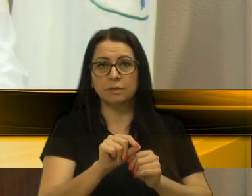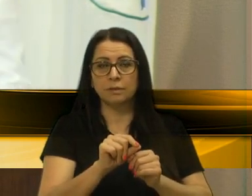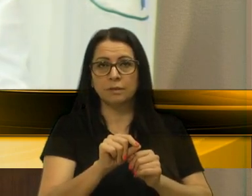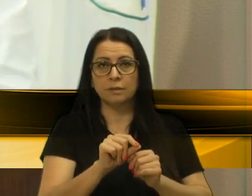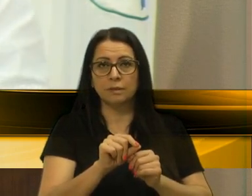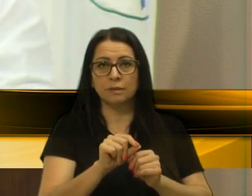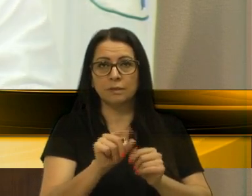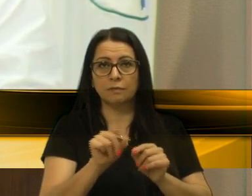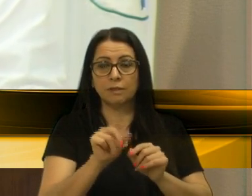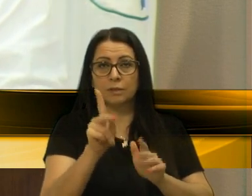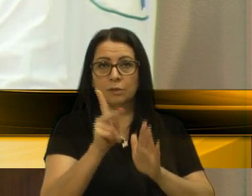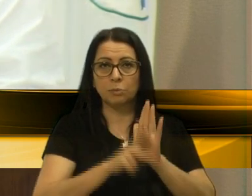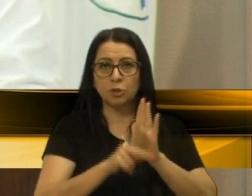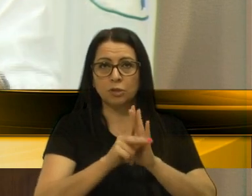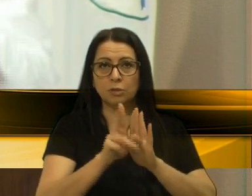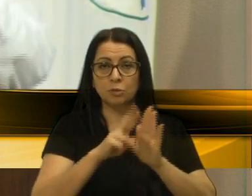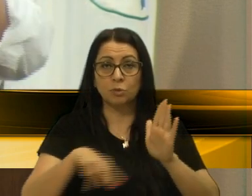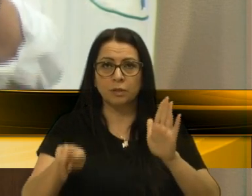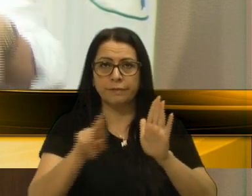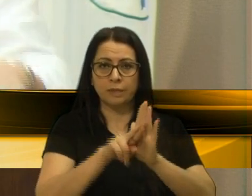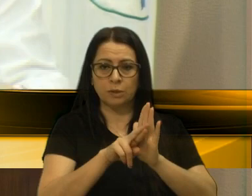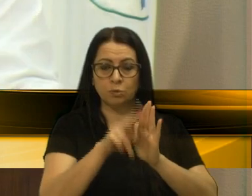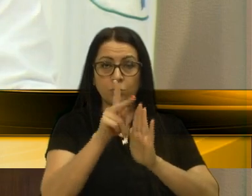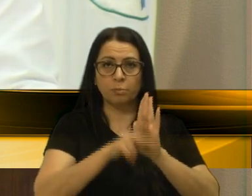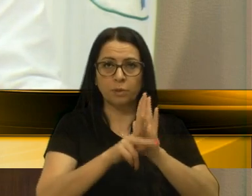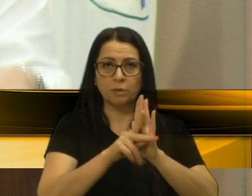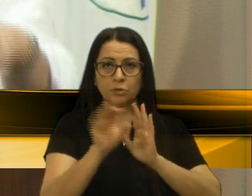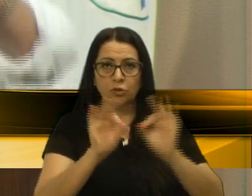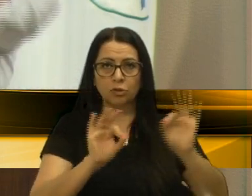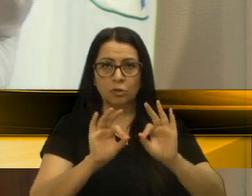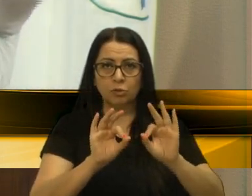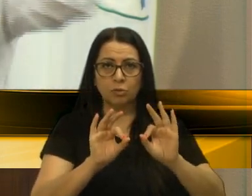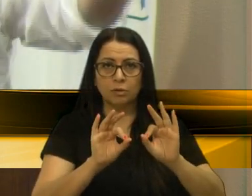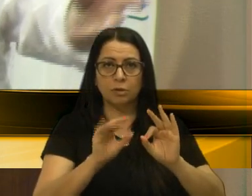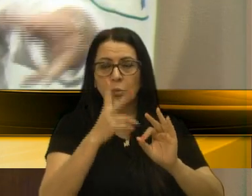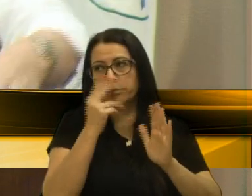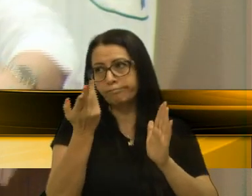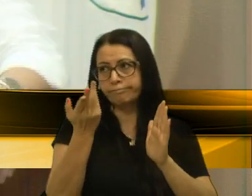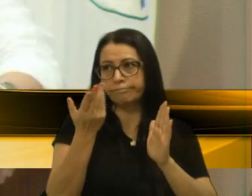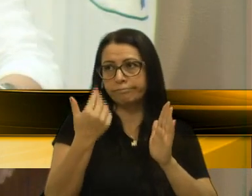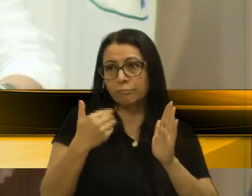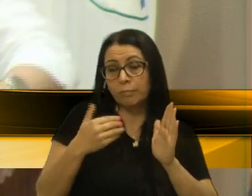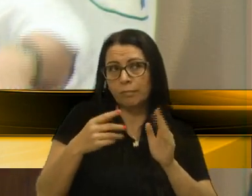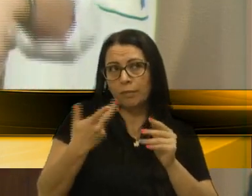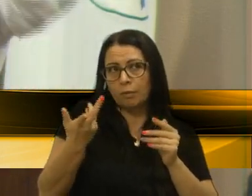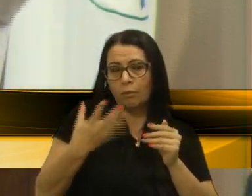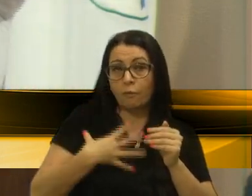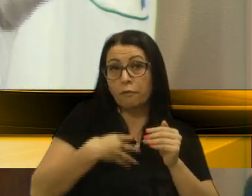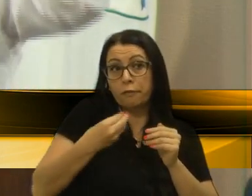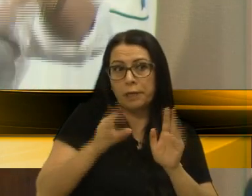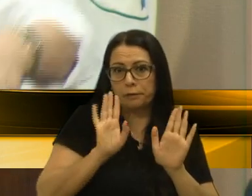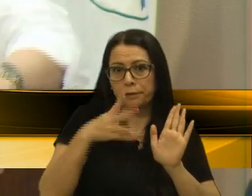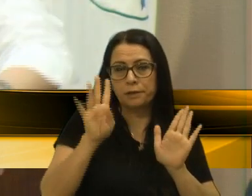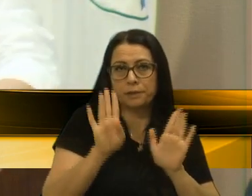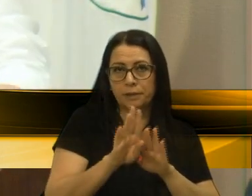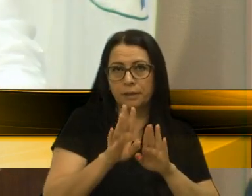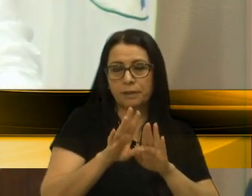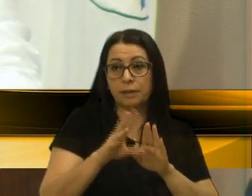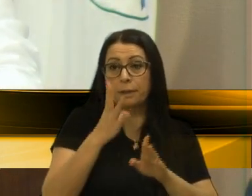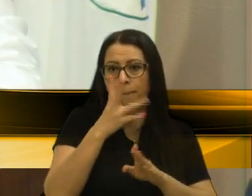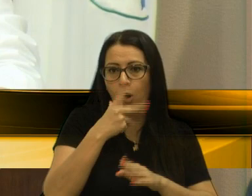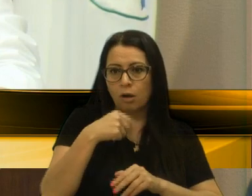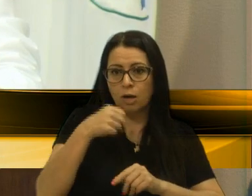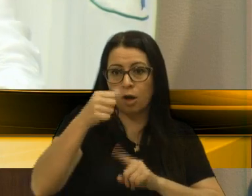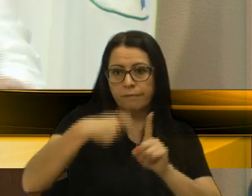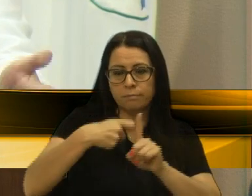O projeto de revisão do plano diretor que veio para cá é tipo o filho. A gestação lá de nove meses